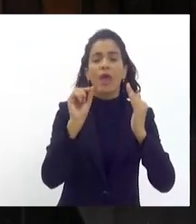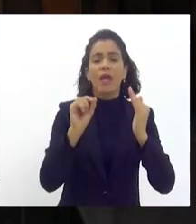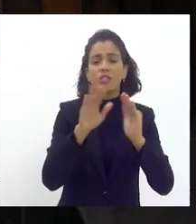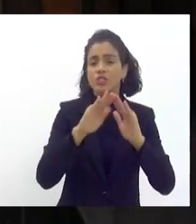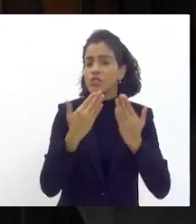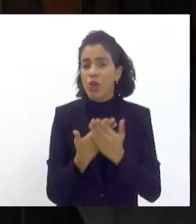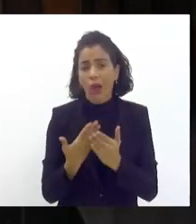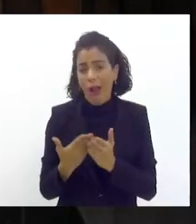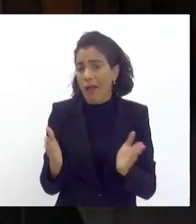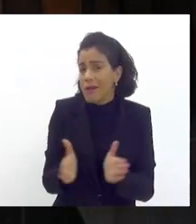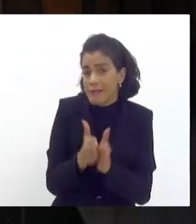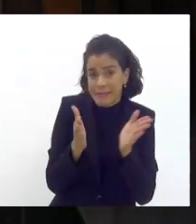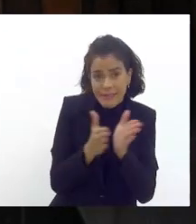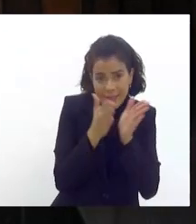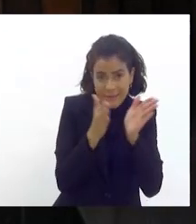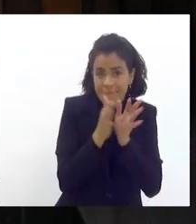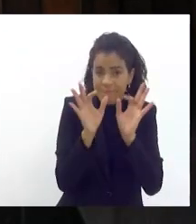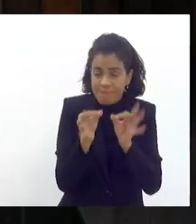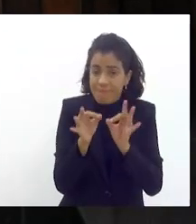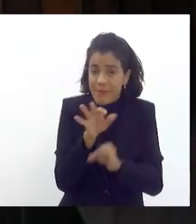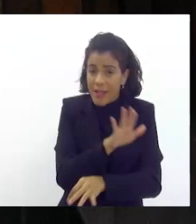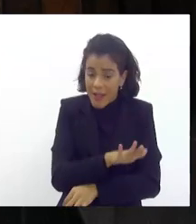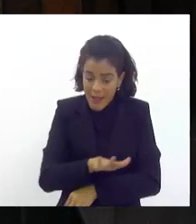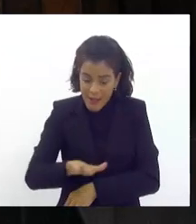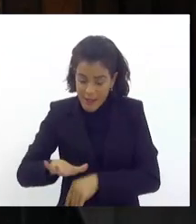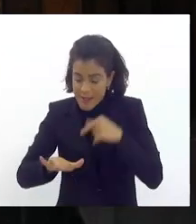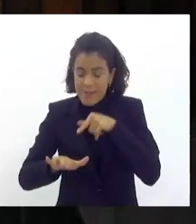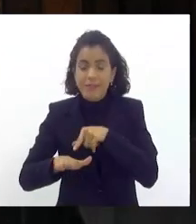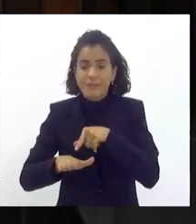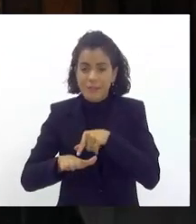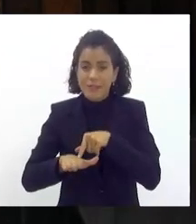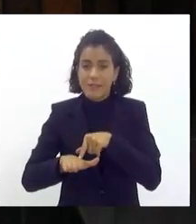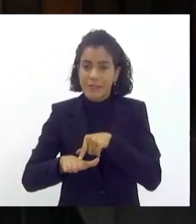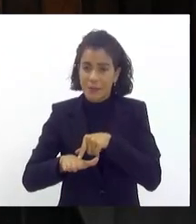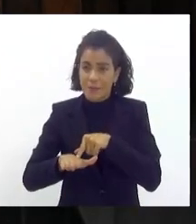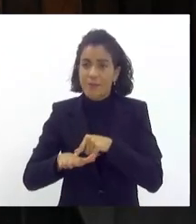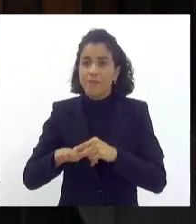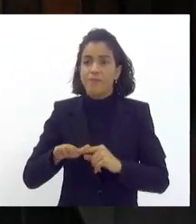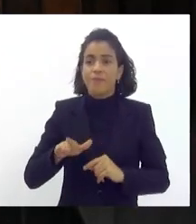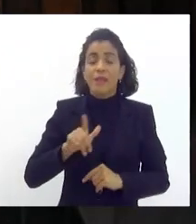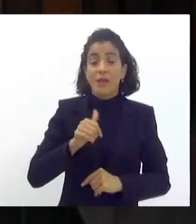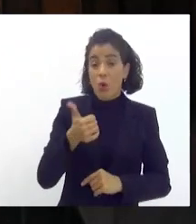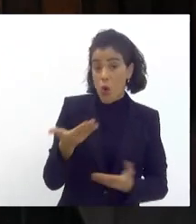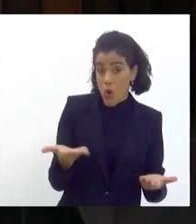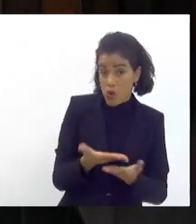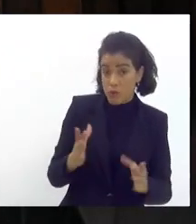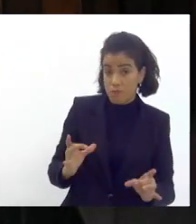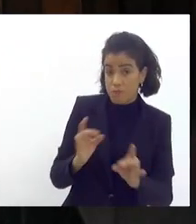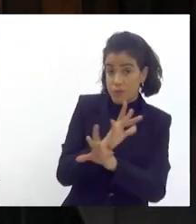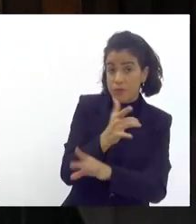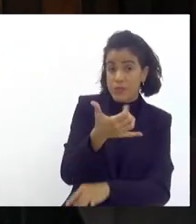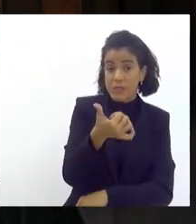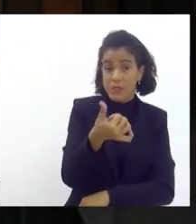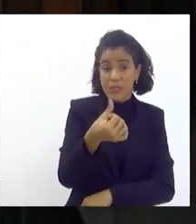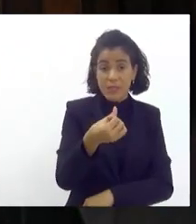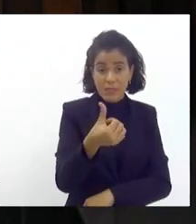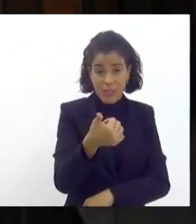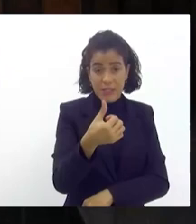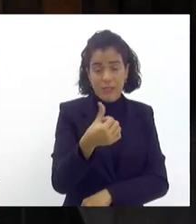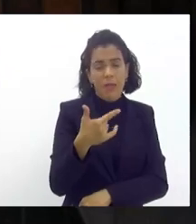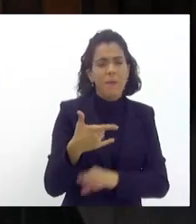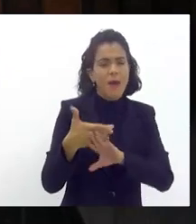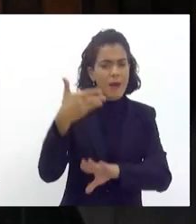nossas crianças a gente procura através das escolas de Mirim hoje são 16 com a possibilidade já foi